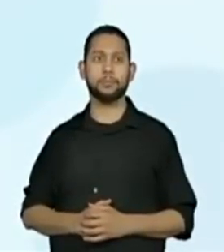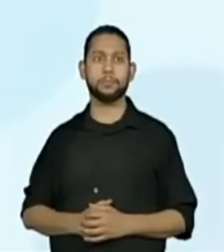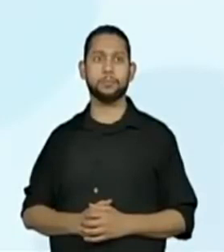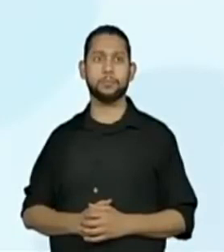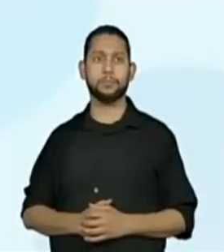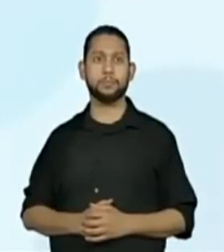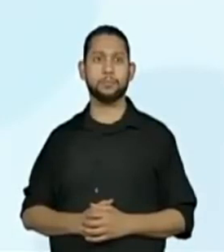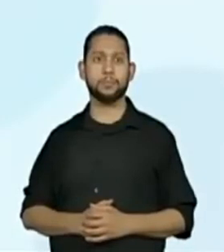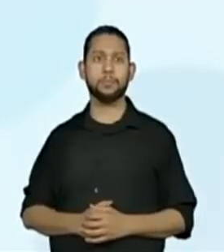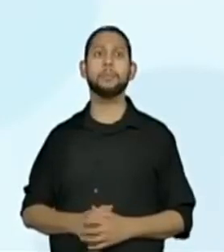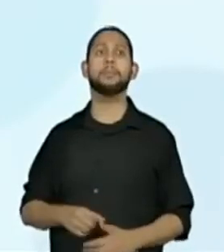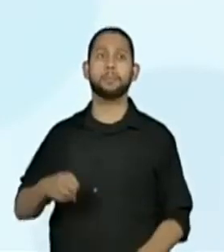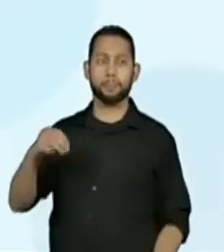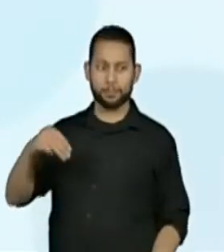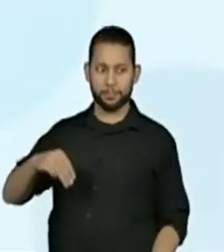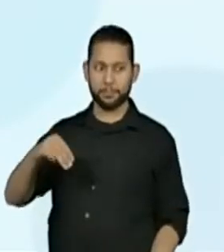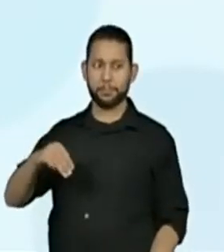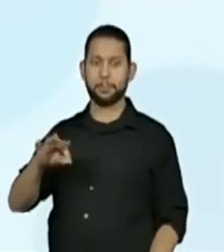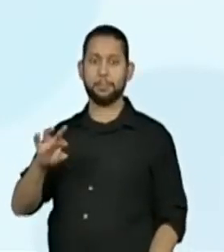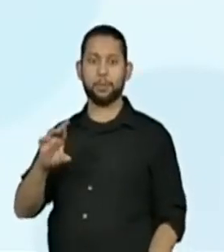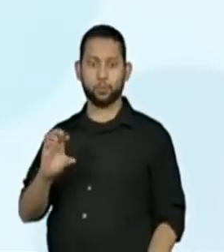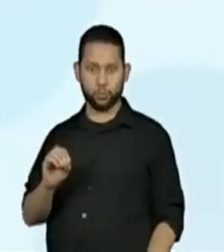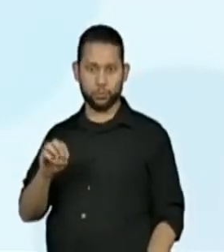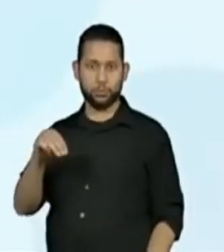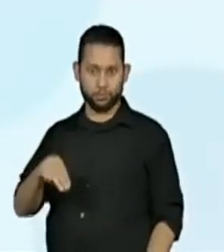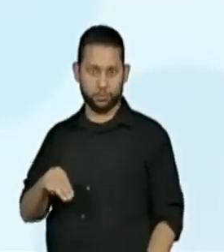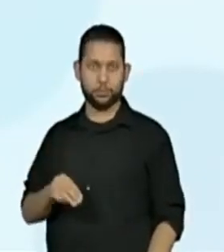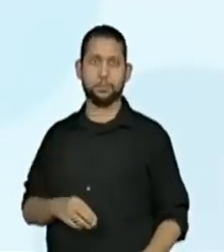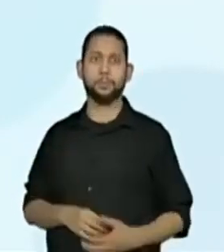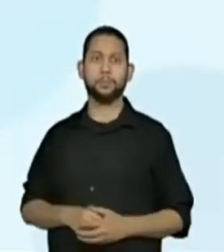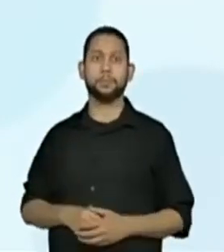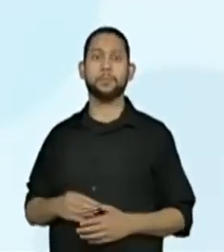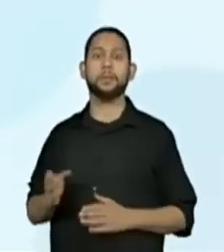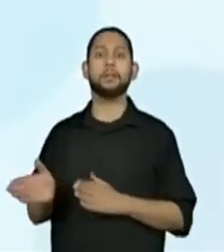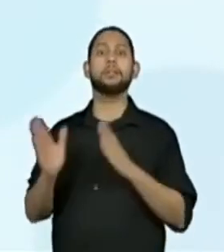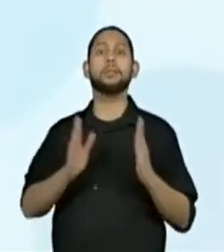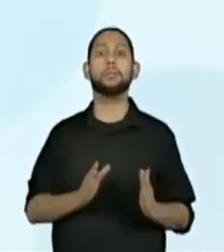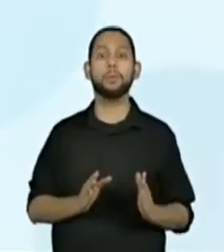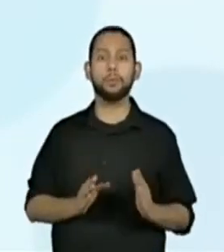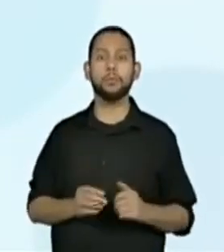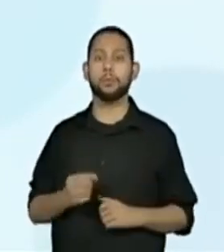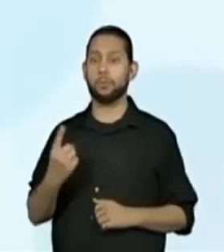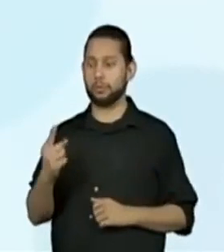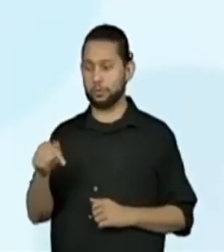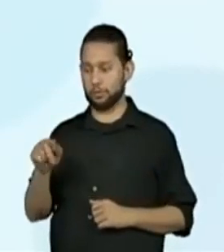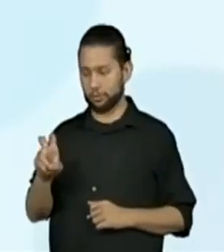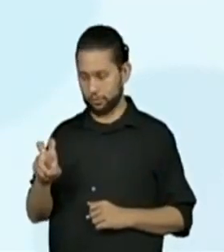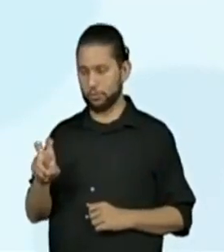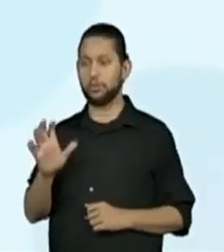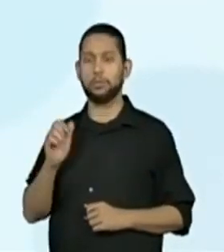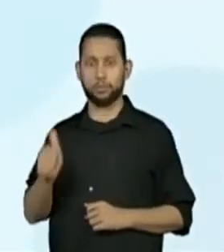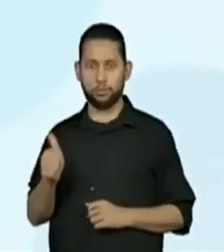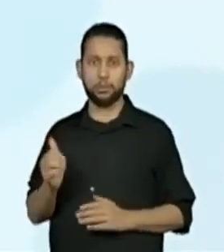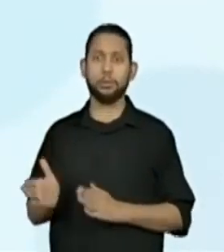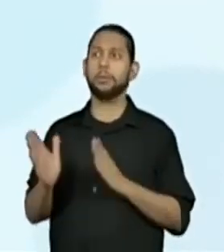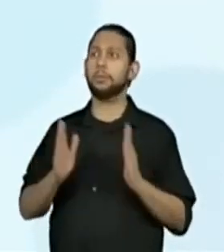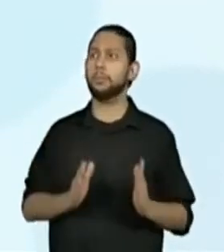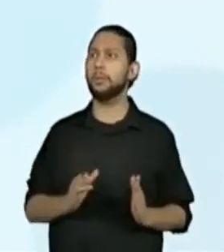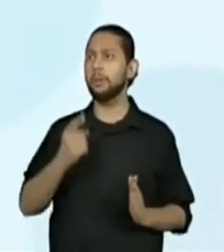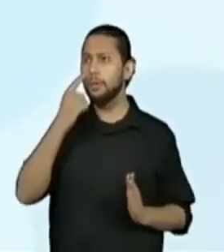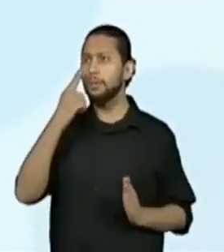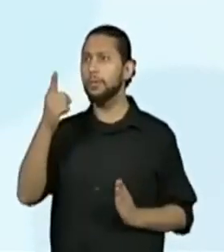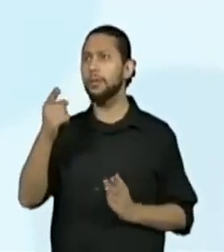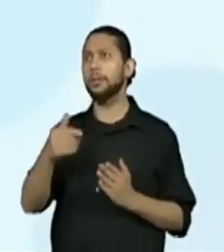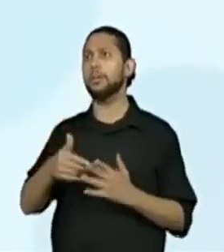Vou colocar o metro também. Depois do 1,75, já temos ali várias respostas dos